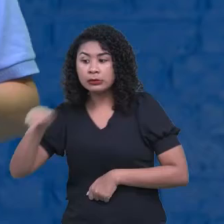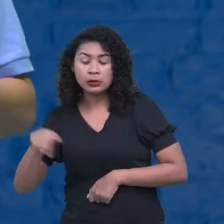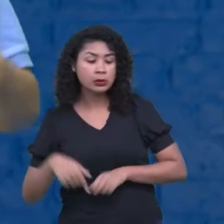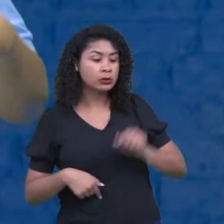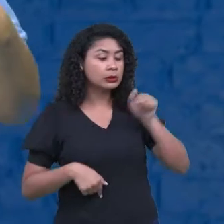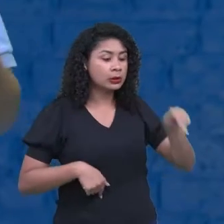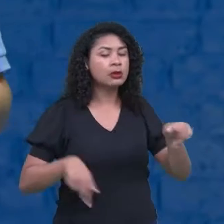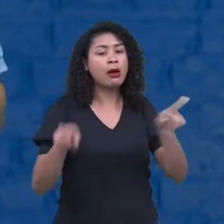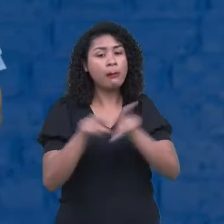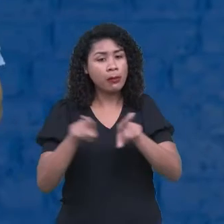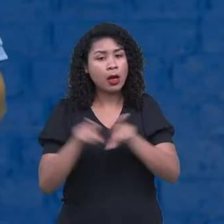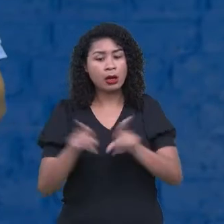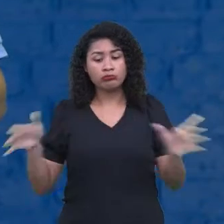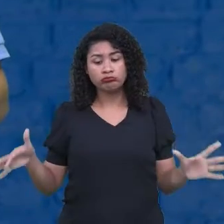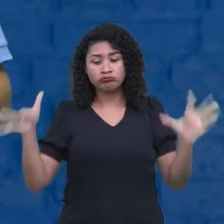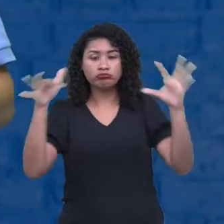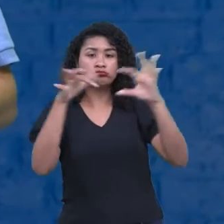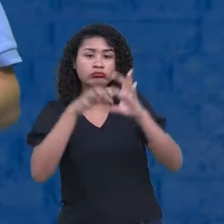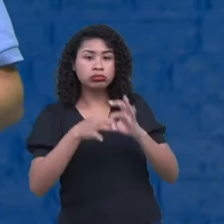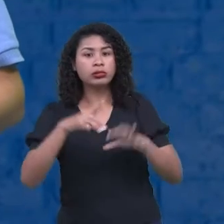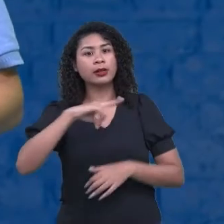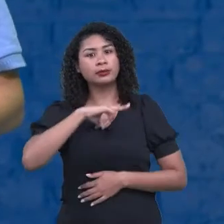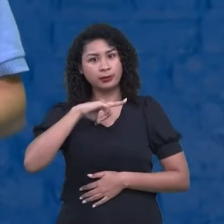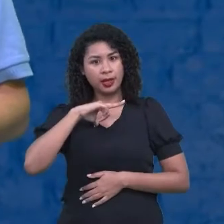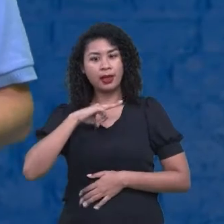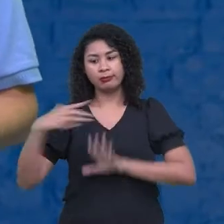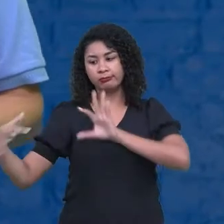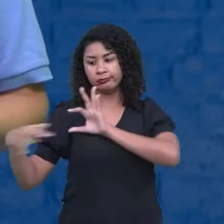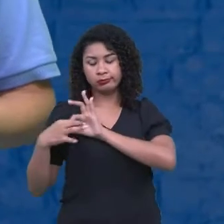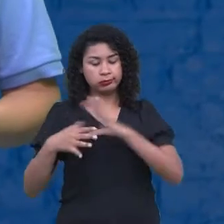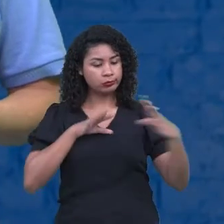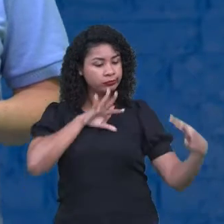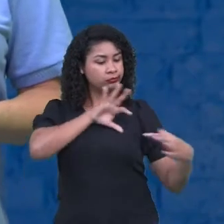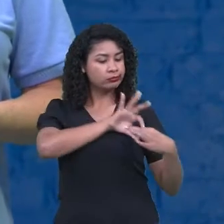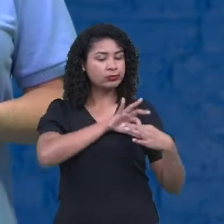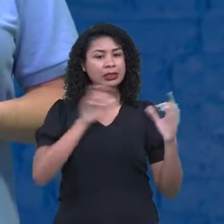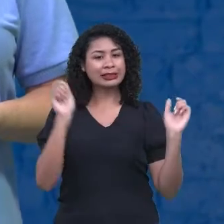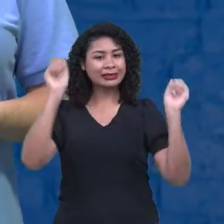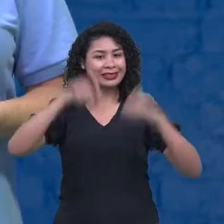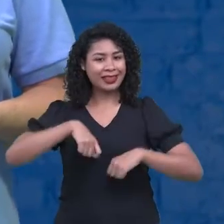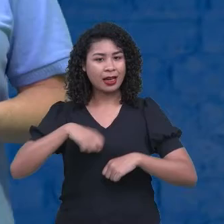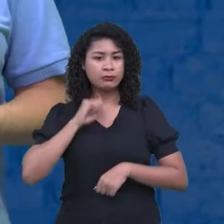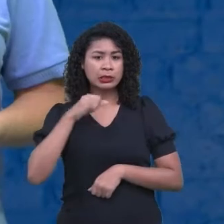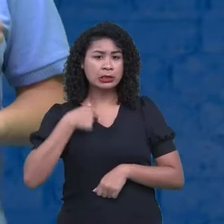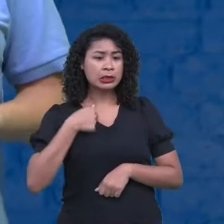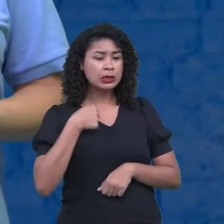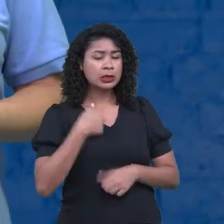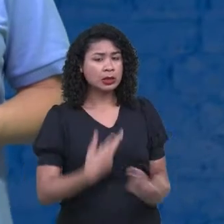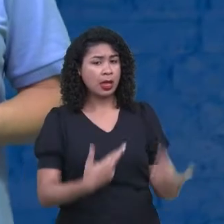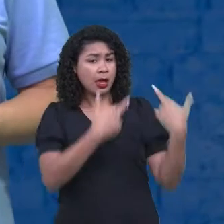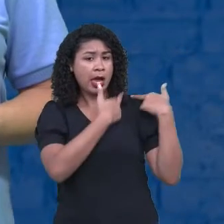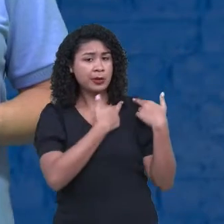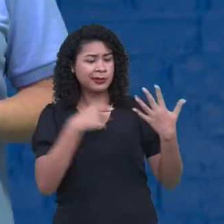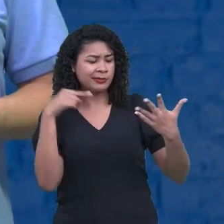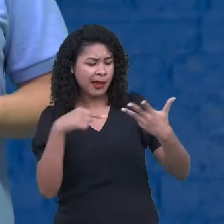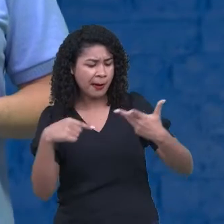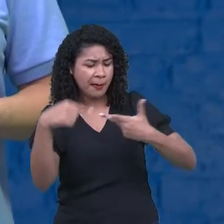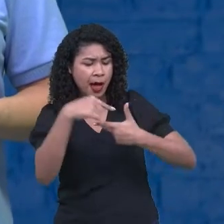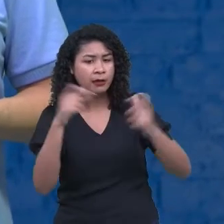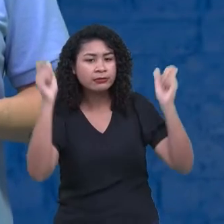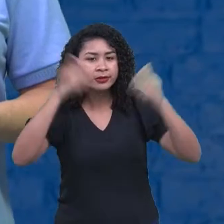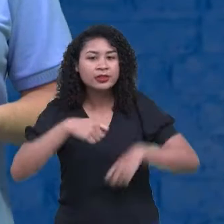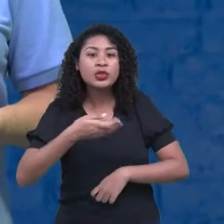interligados. Eles fazem uma conexão. Cuidando disso tudo, eu estou cuidando de quê? Do meu meio ambiente também.